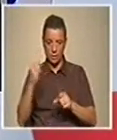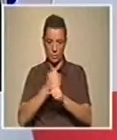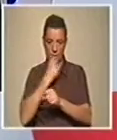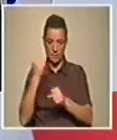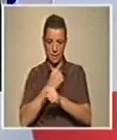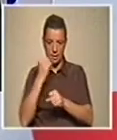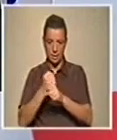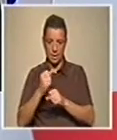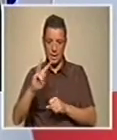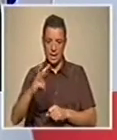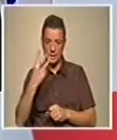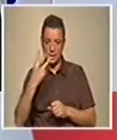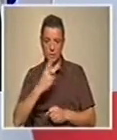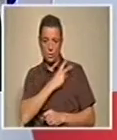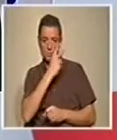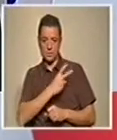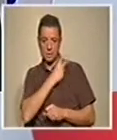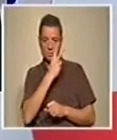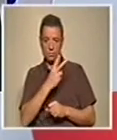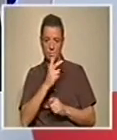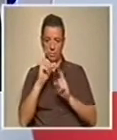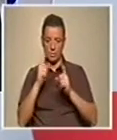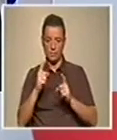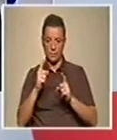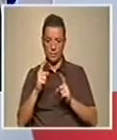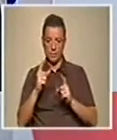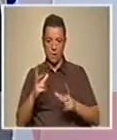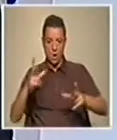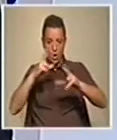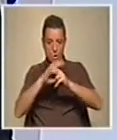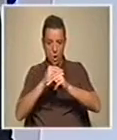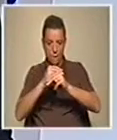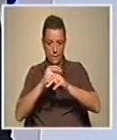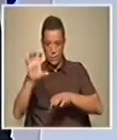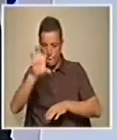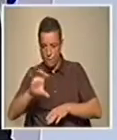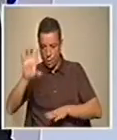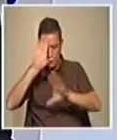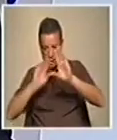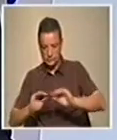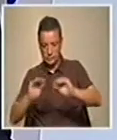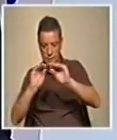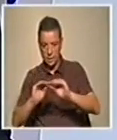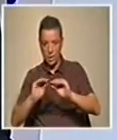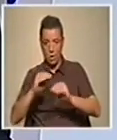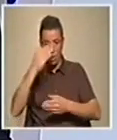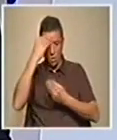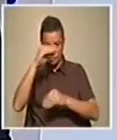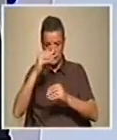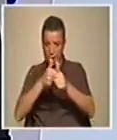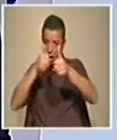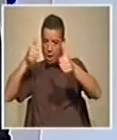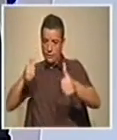importante as três universidades em conjunto, nomeadamente em relação a novas formas de ensino, como é o caso do ensino à distância, do ensino online. Essa é,